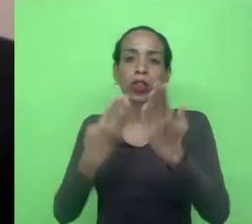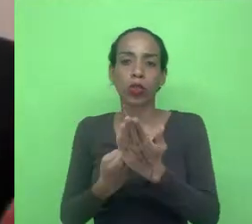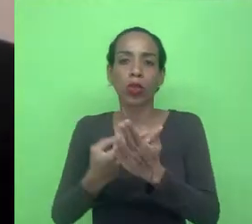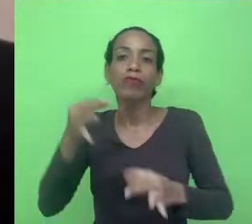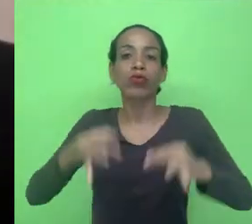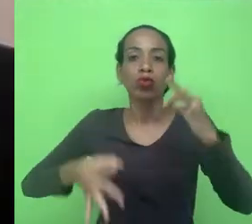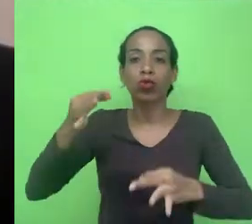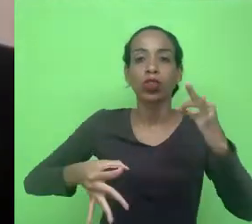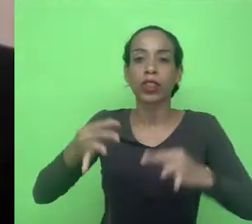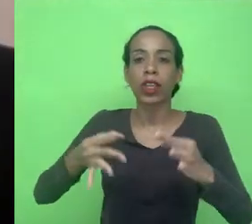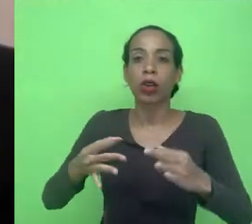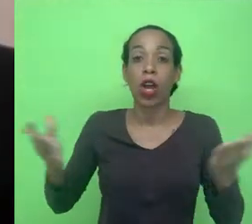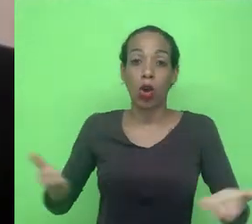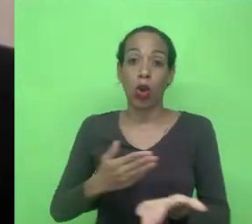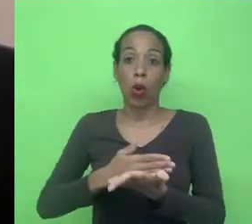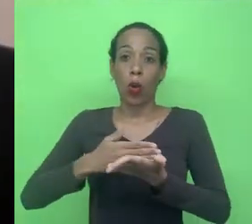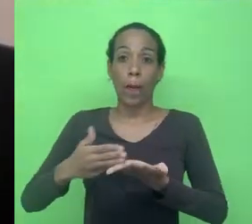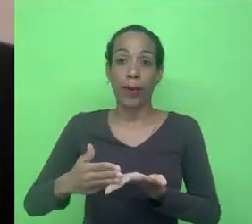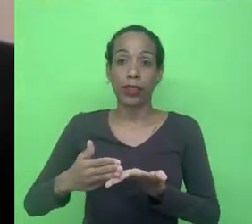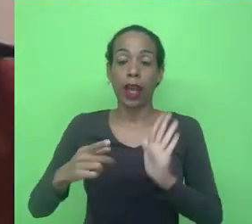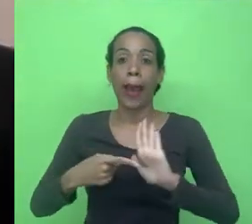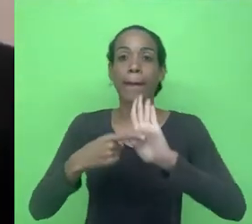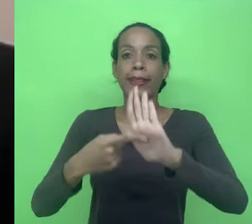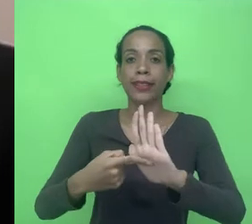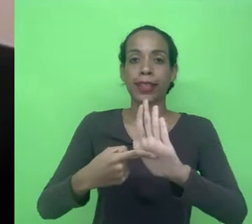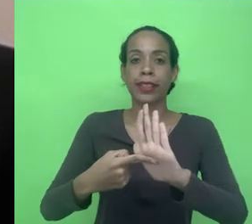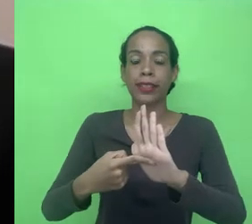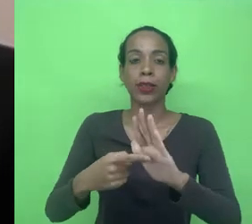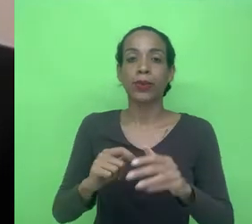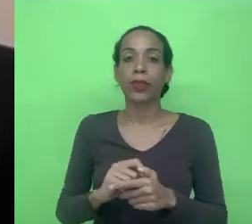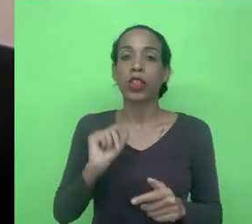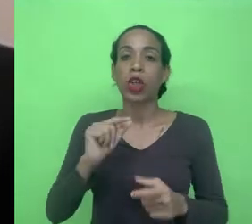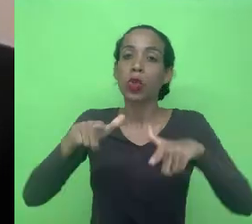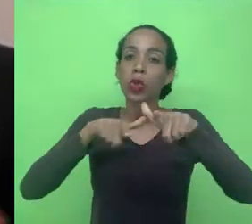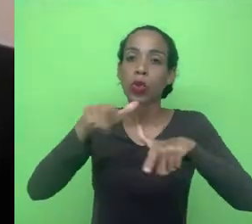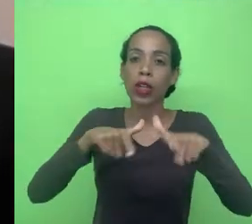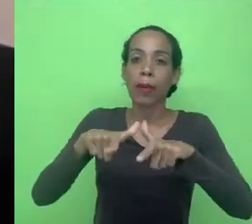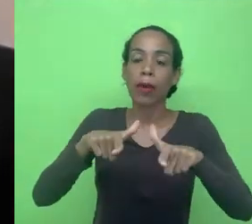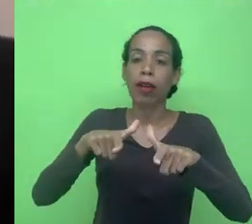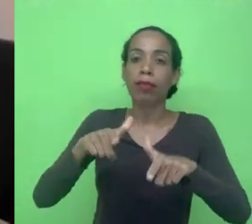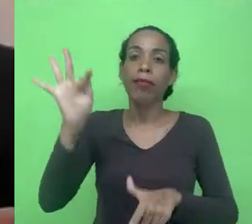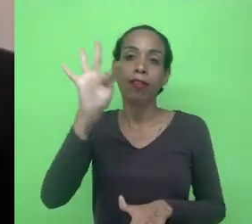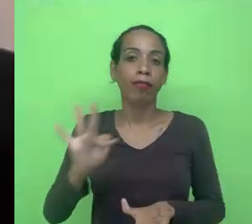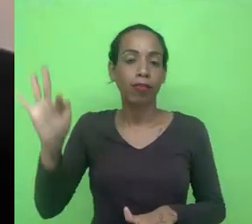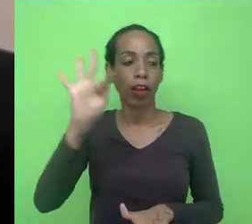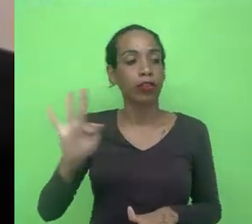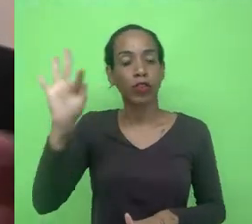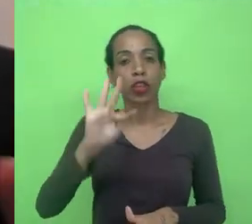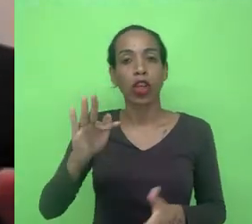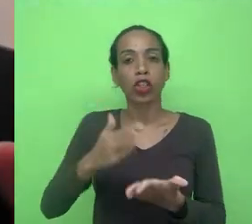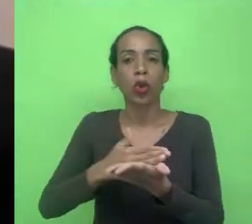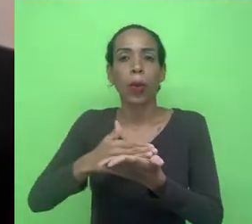Então, inicialmente, nós teremos aqui uma apresentação, panorama do seu trabalho acadêmico pelo Valmir, nesse início do programa,